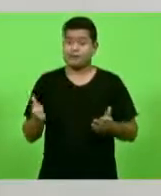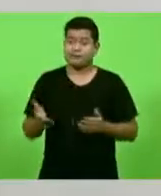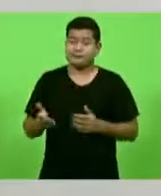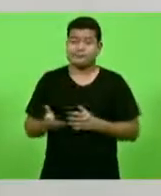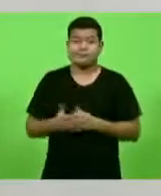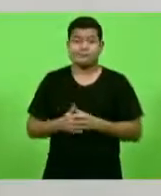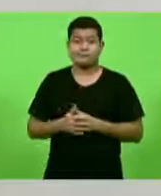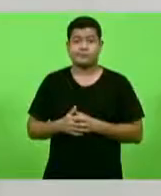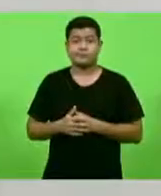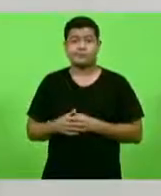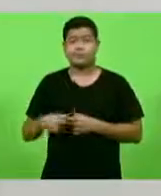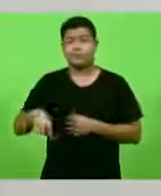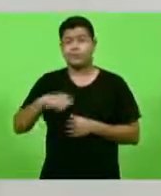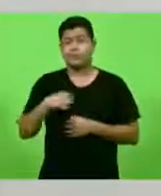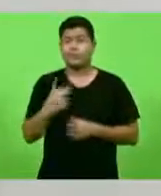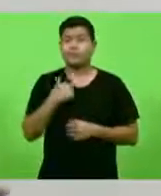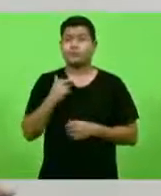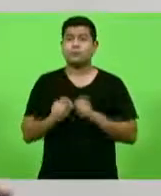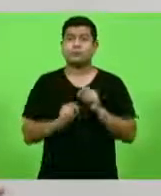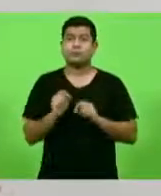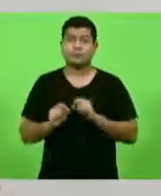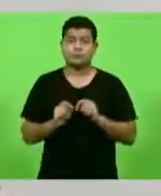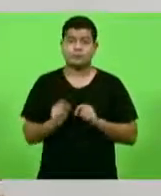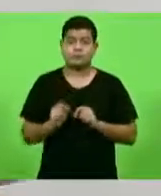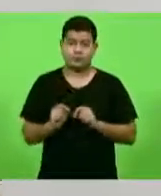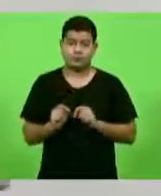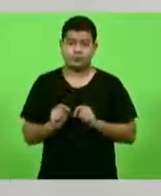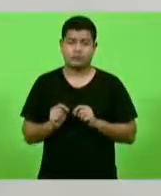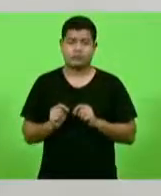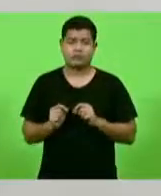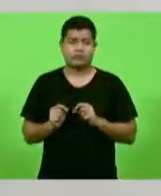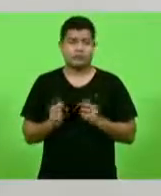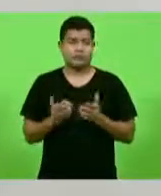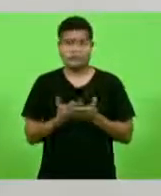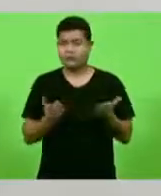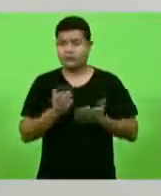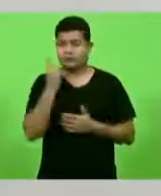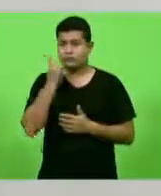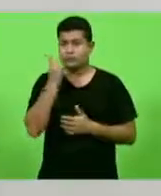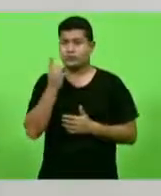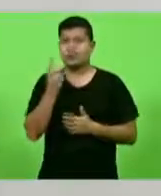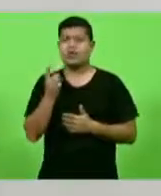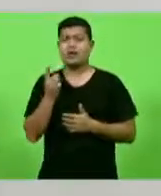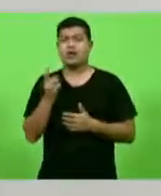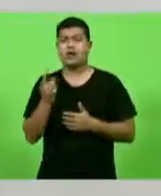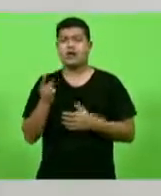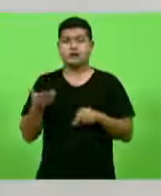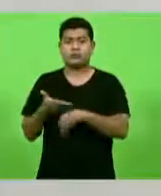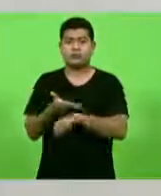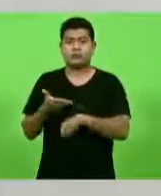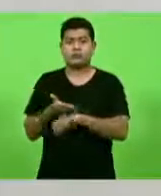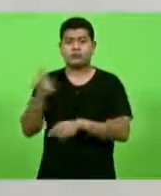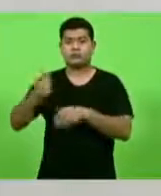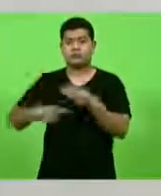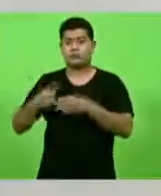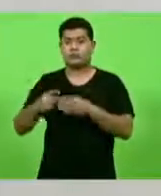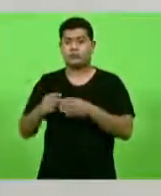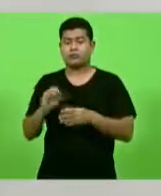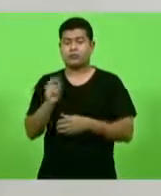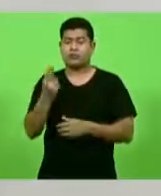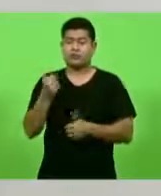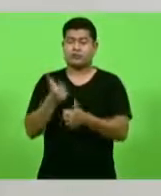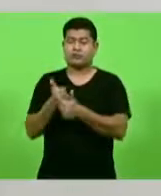não podemos aqui, os deputados que compõem essa comissão, esse tribunal, achar ruim serem